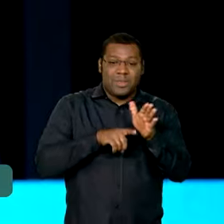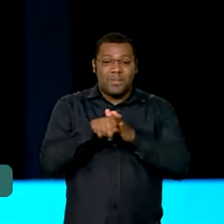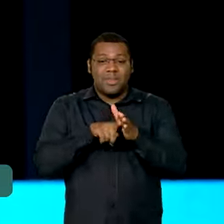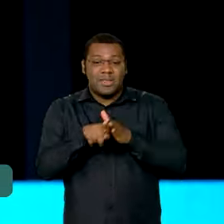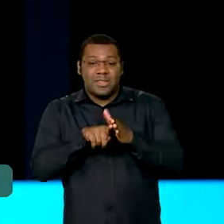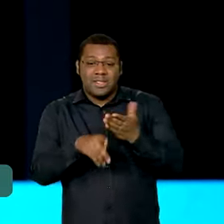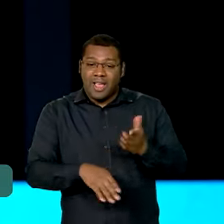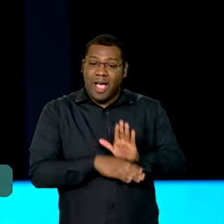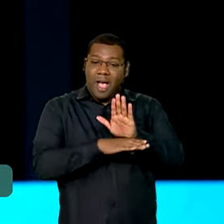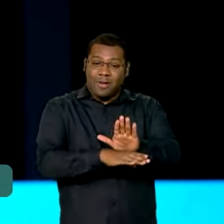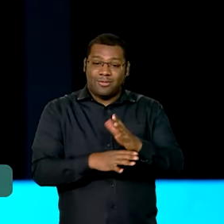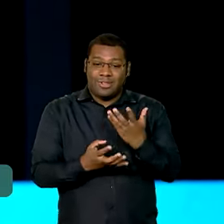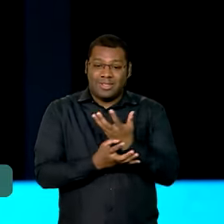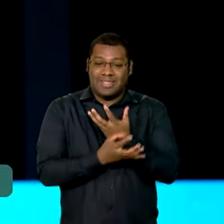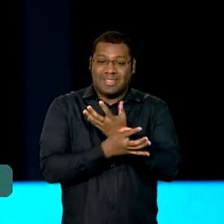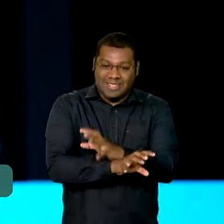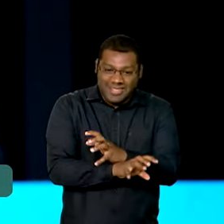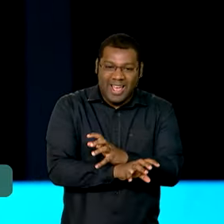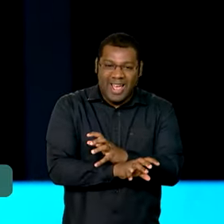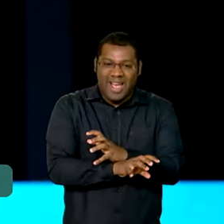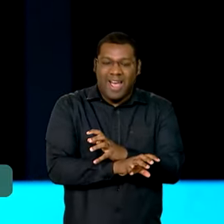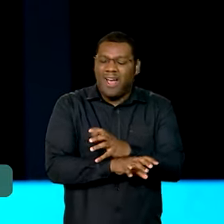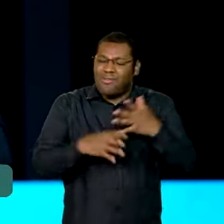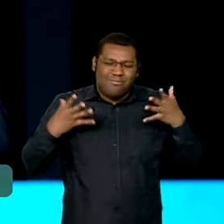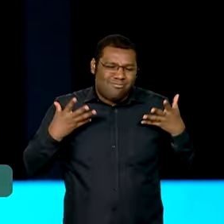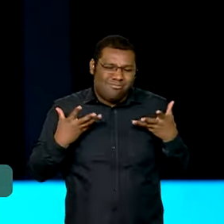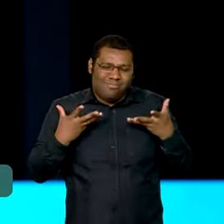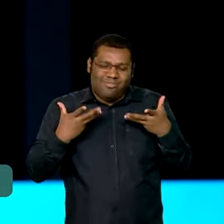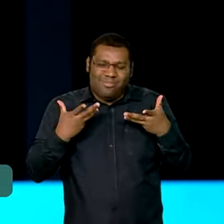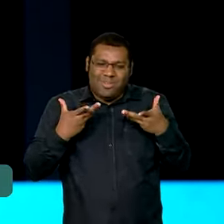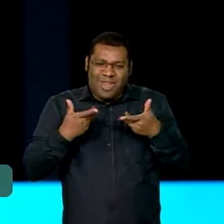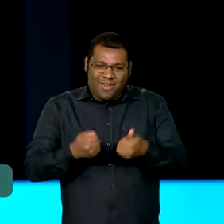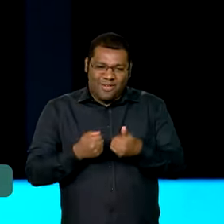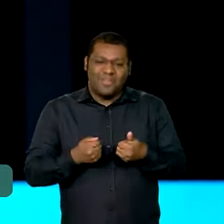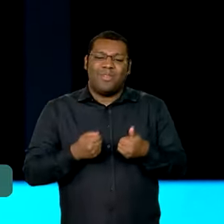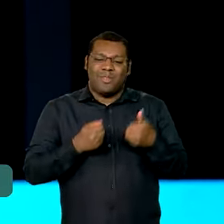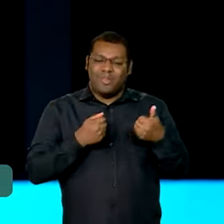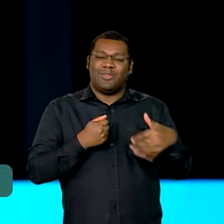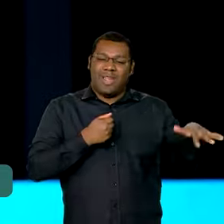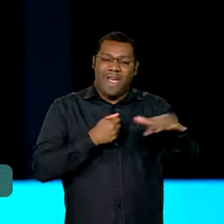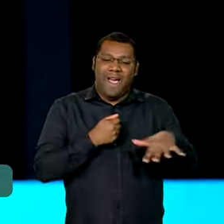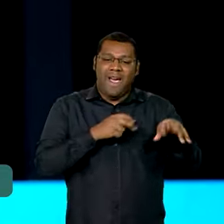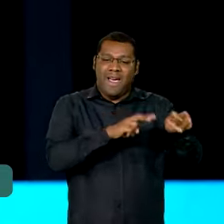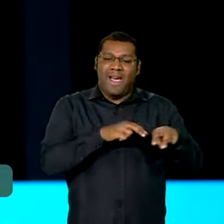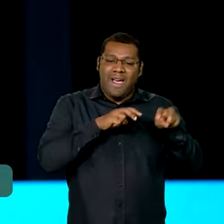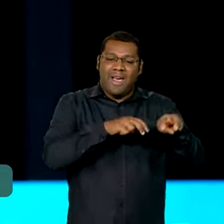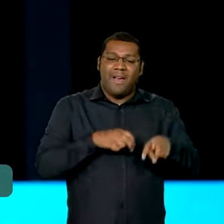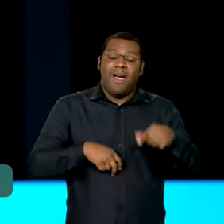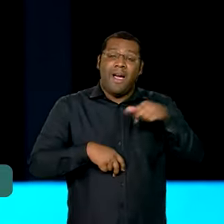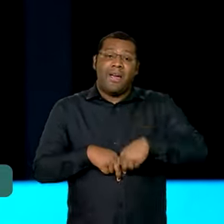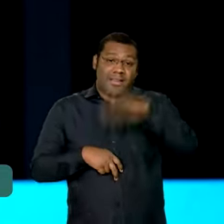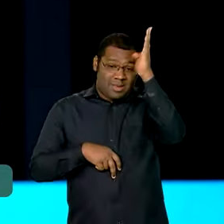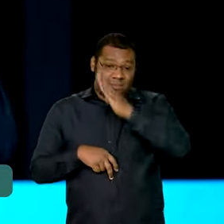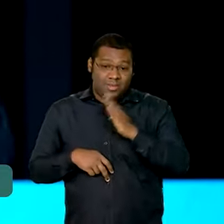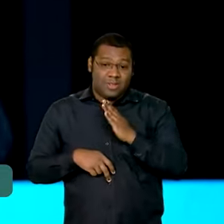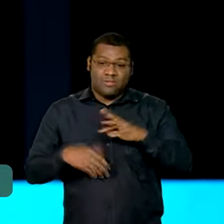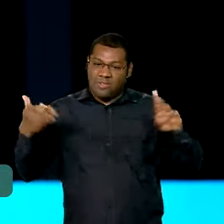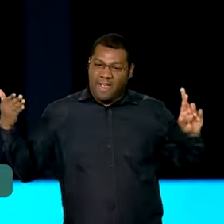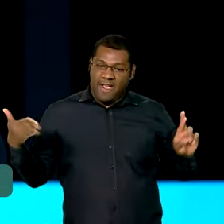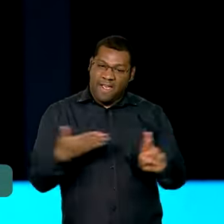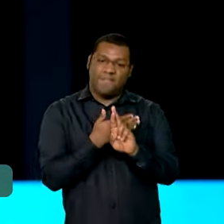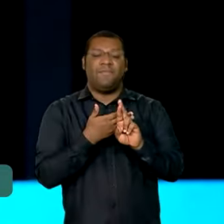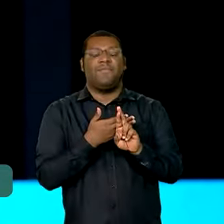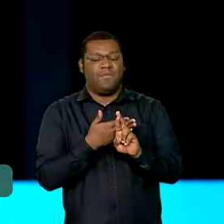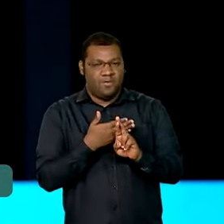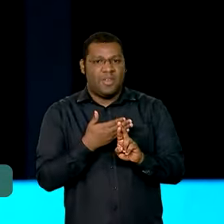o cerrado brasileiro numa coisa extraordinária de produção agrícola, fazendo com que o Brasil chegasse ao topo